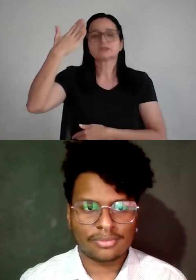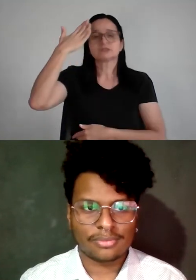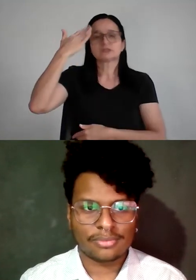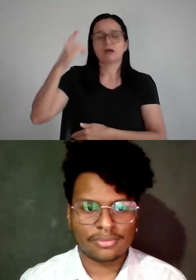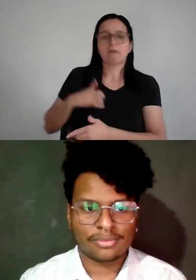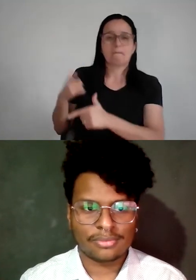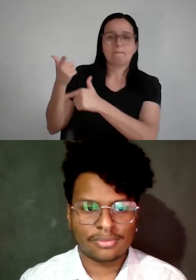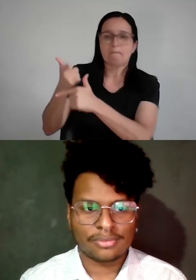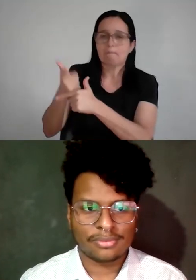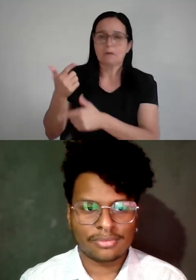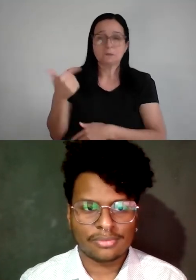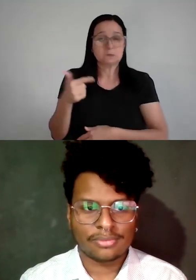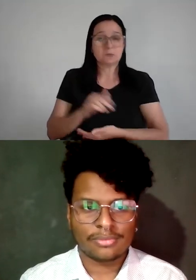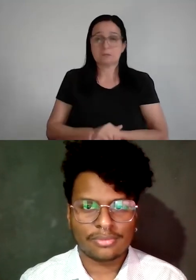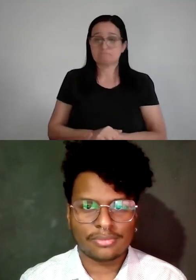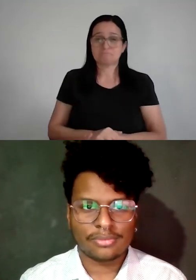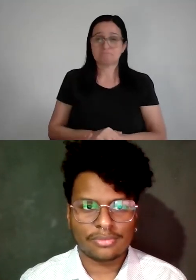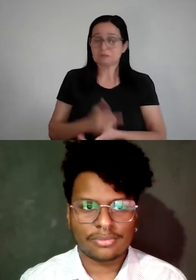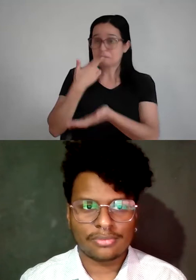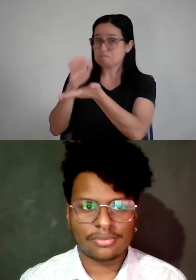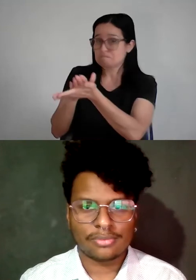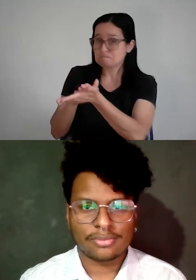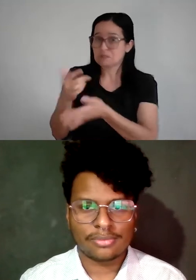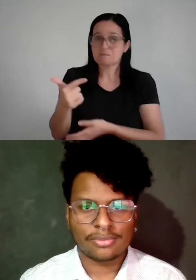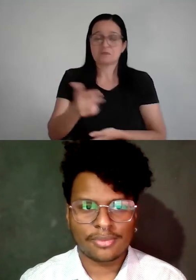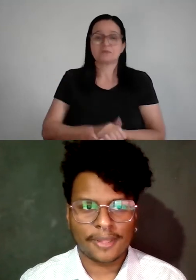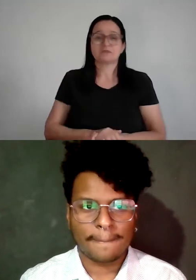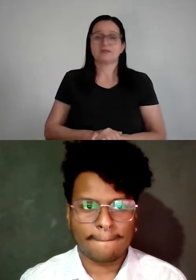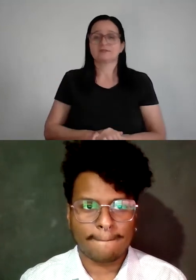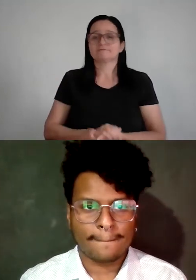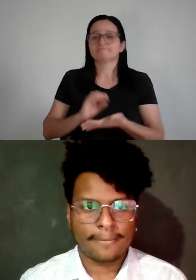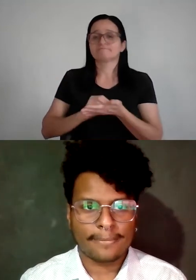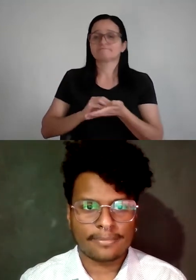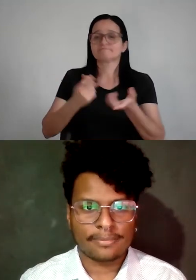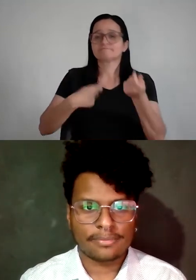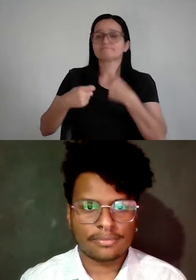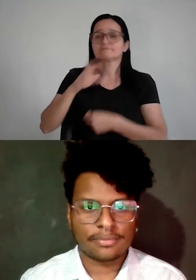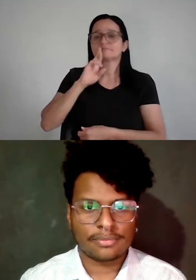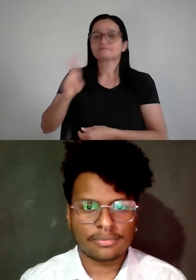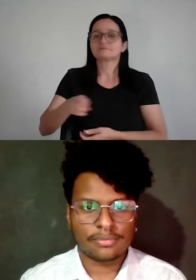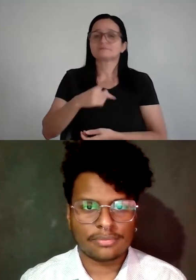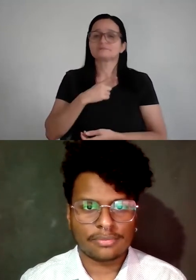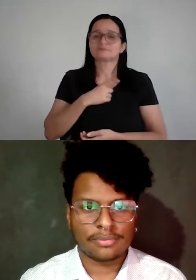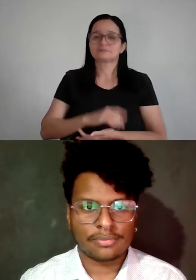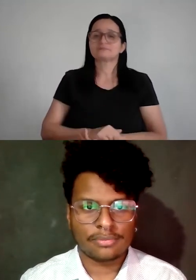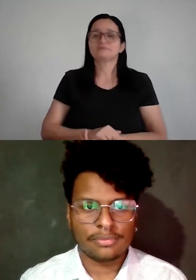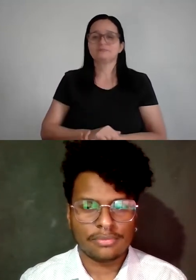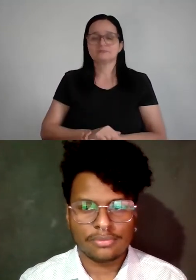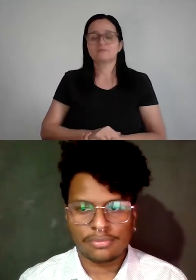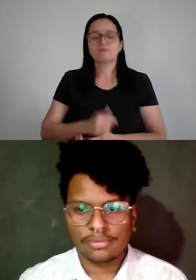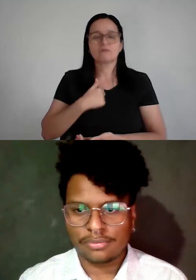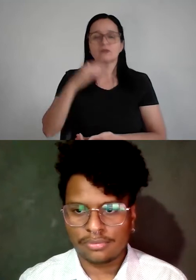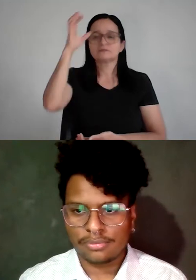Talvez ela não receba elogio, né? Que aí é o problema do feedback lá do gestor e tal. Mas, assim, o que eu aprendi